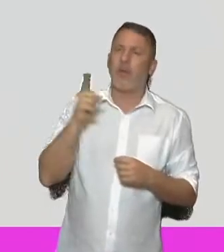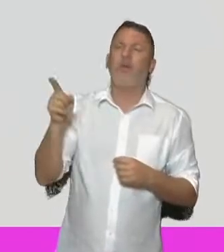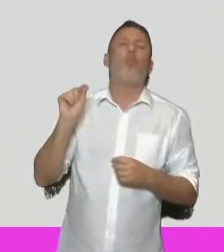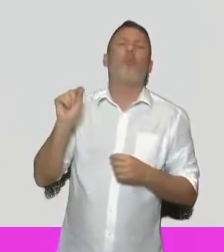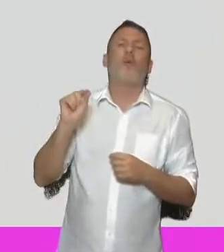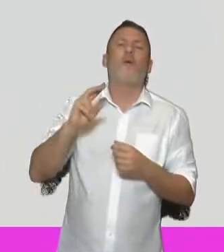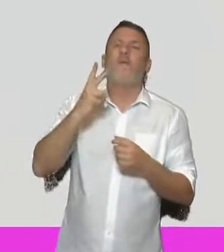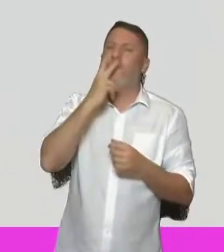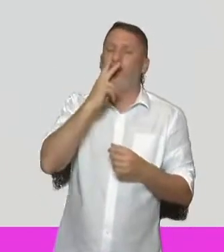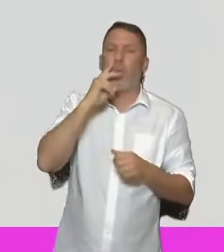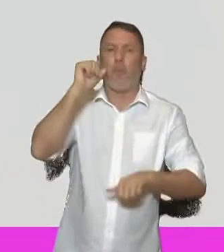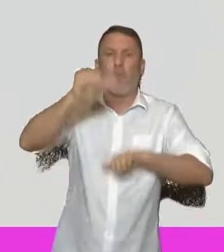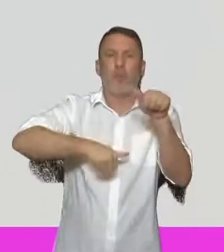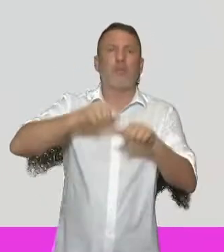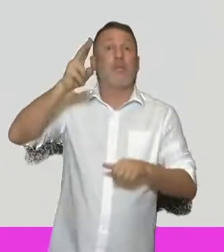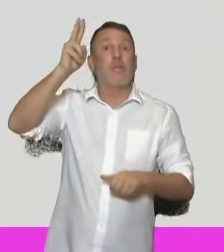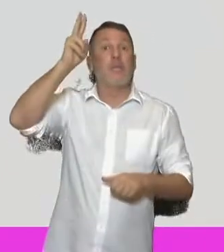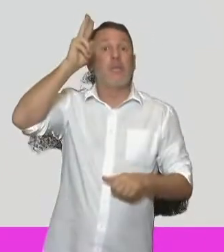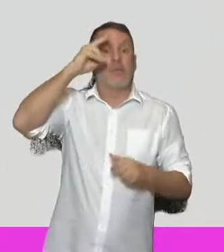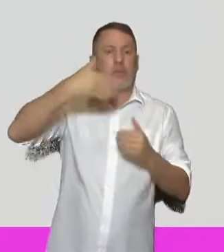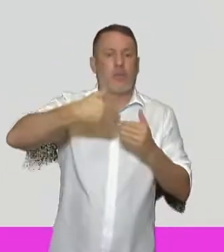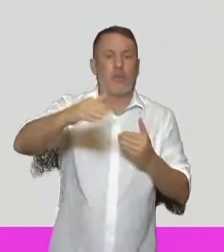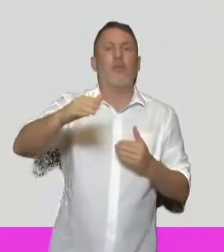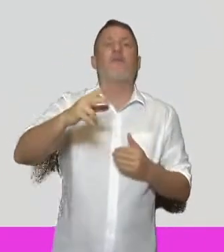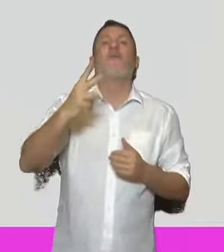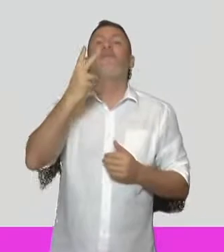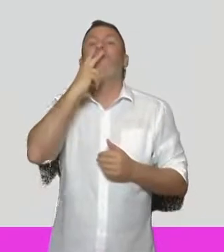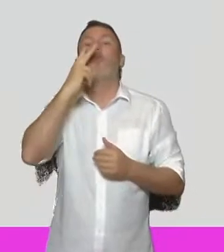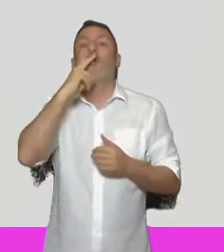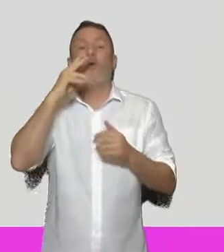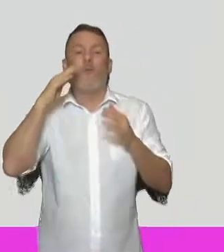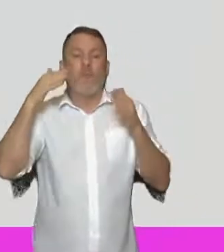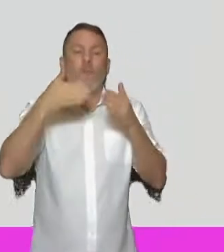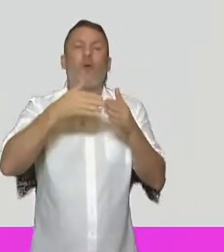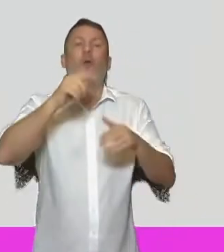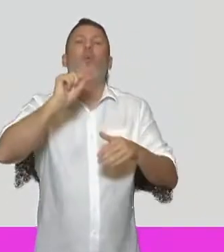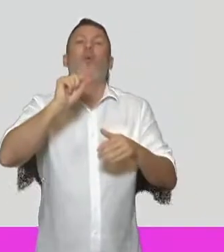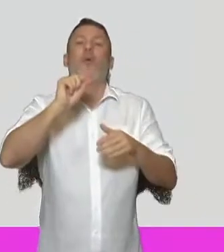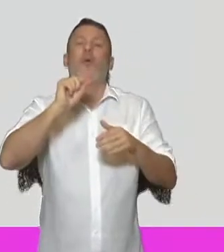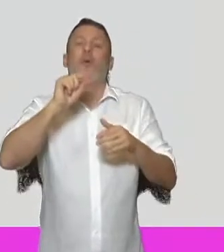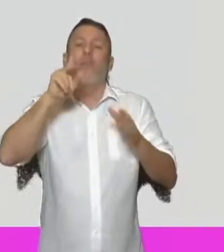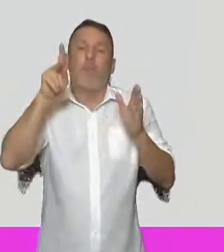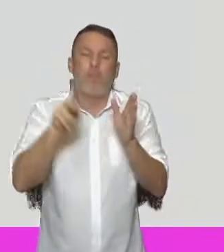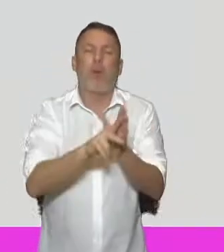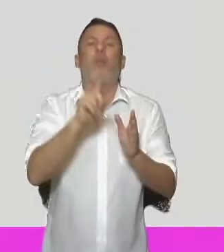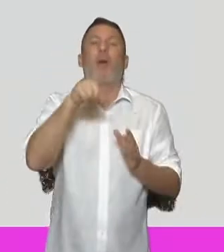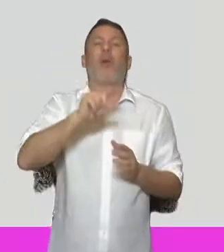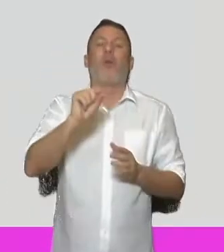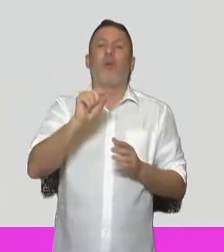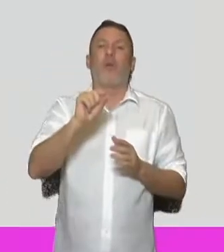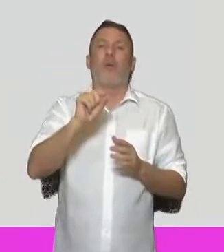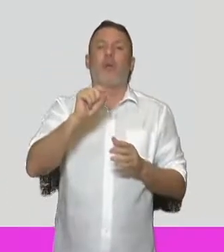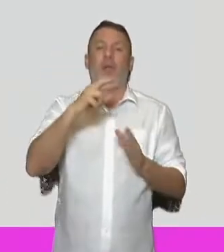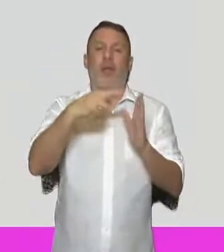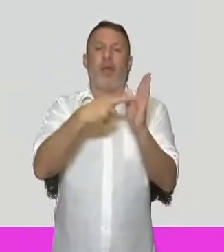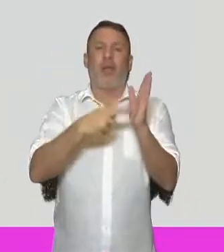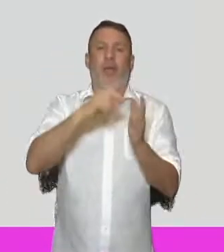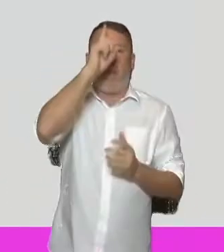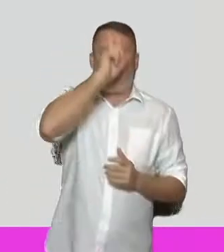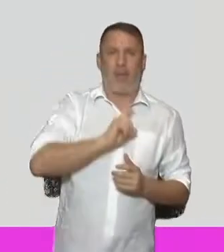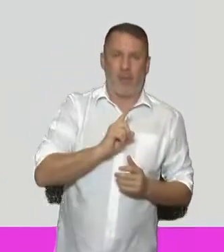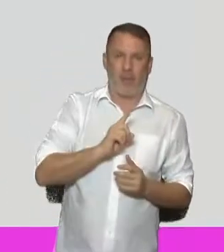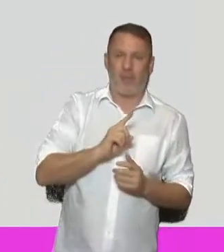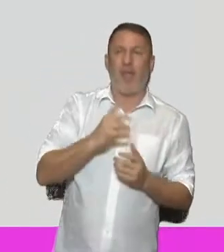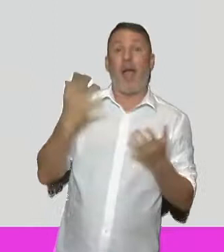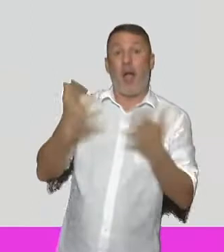para risco moderado. Então assim, a partir de segunda-feira, avaliação individual. Cada município sem mais